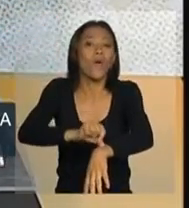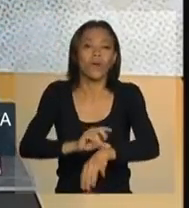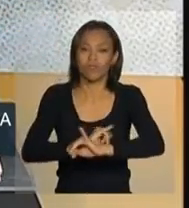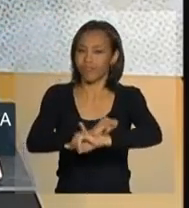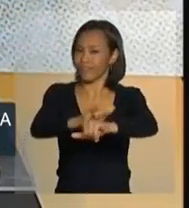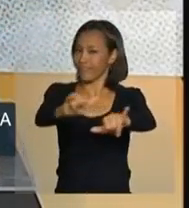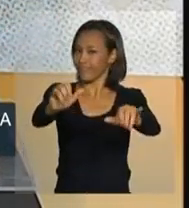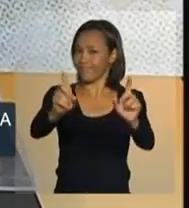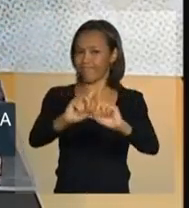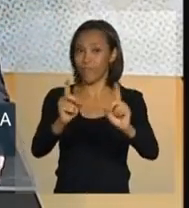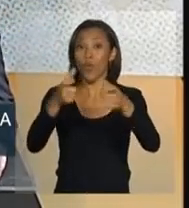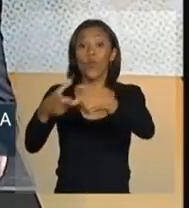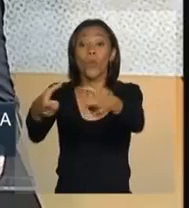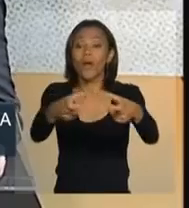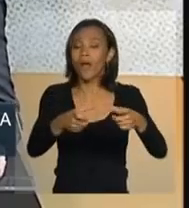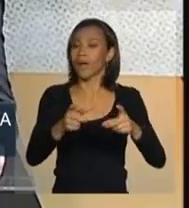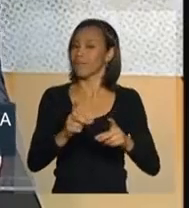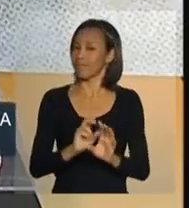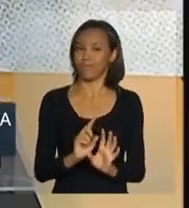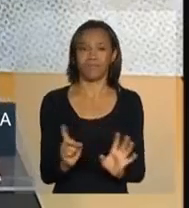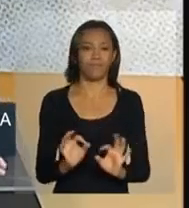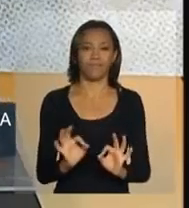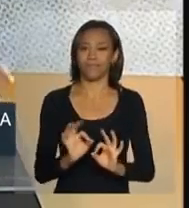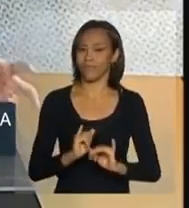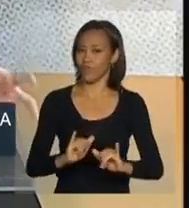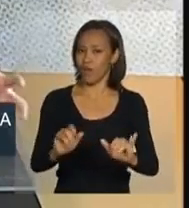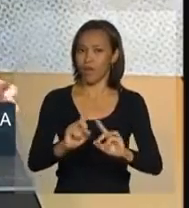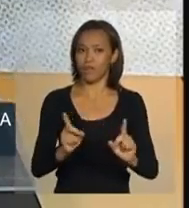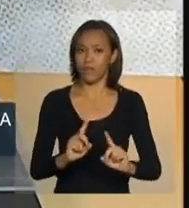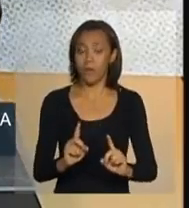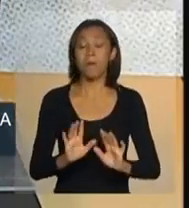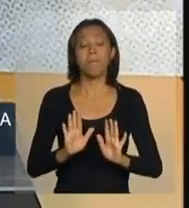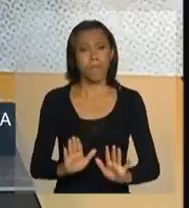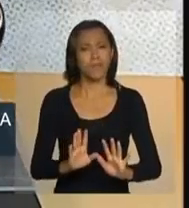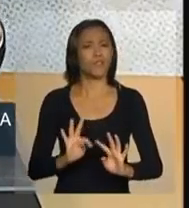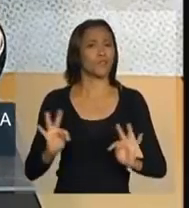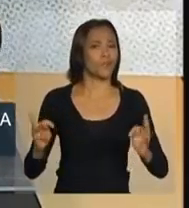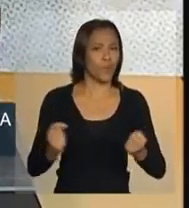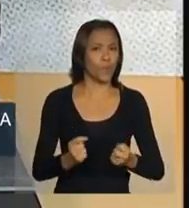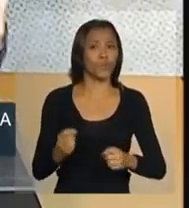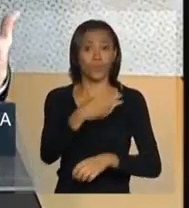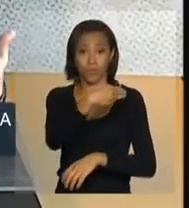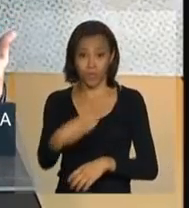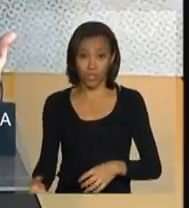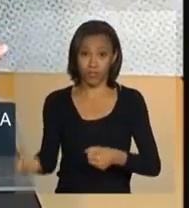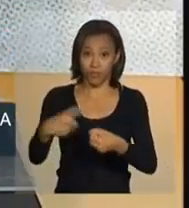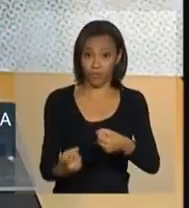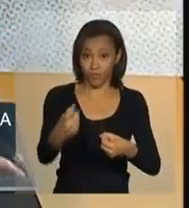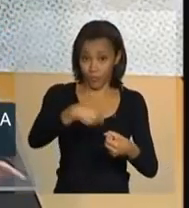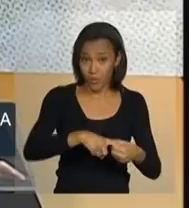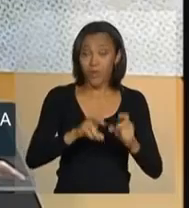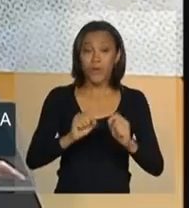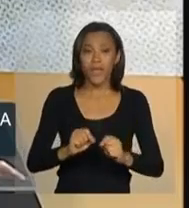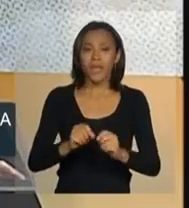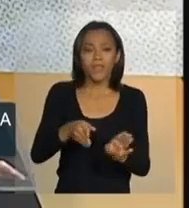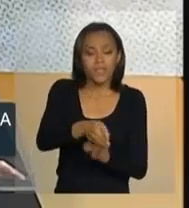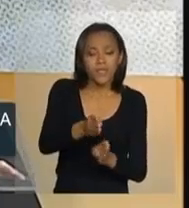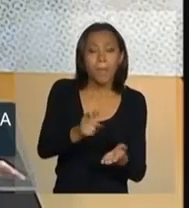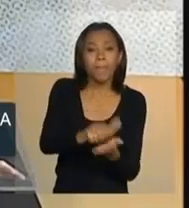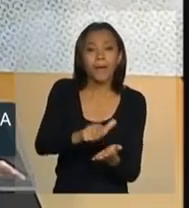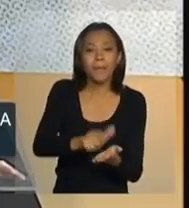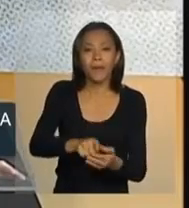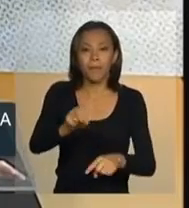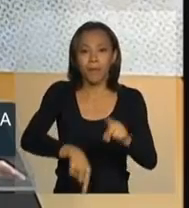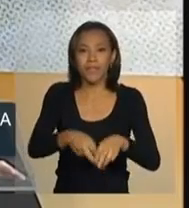os locais, evidentemente, mas estaremos envolvidos em blitz educativas para demonstrar